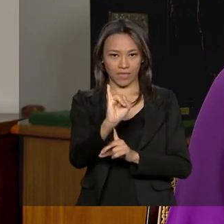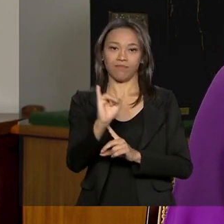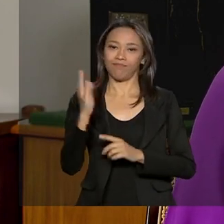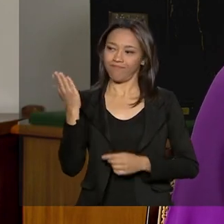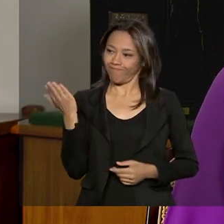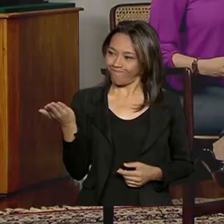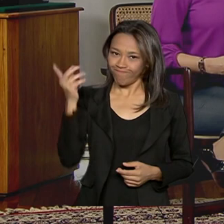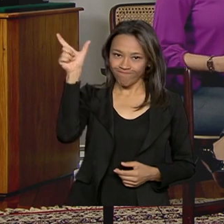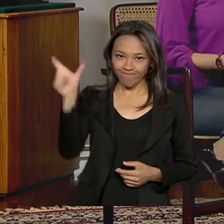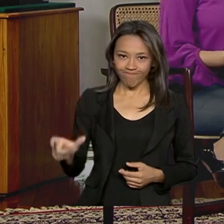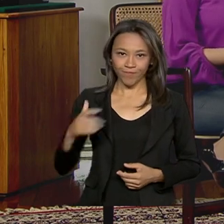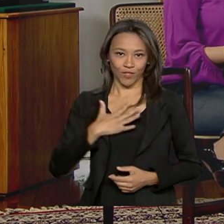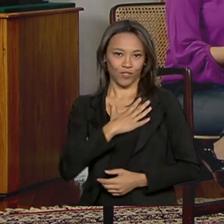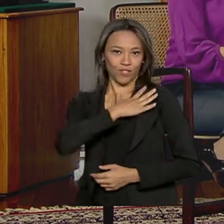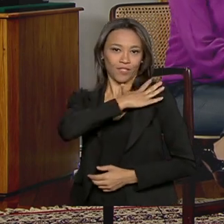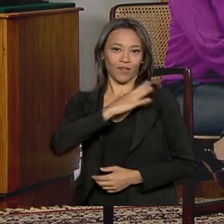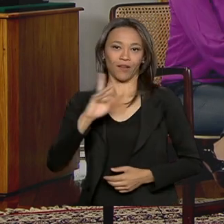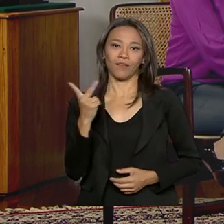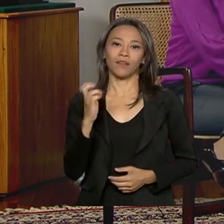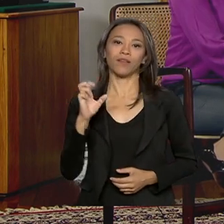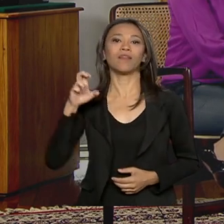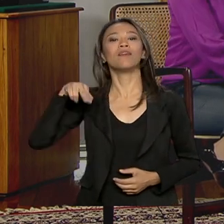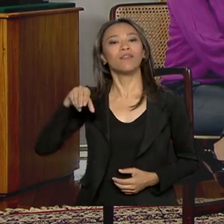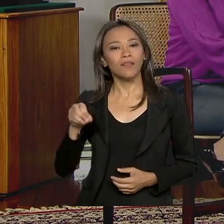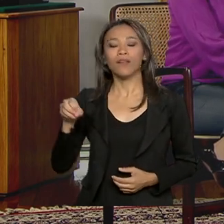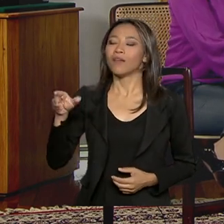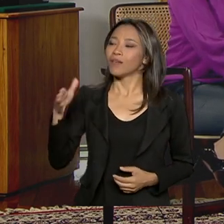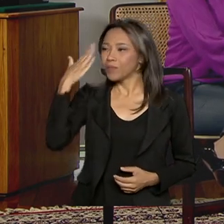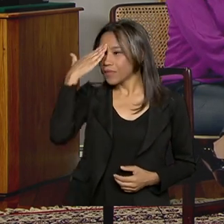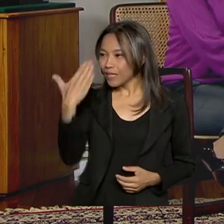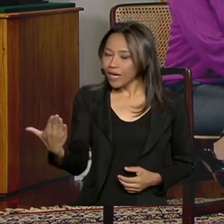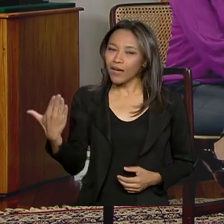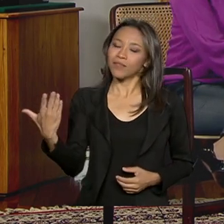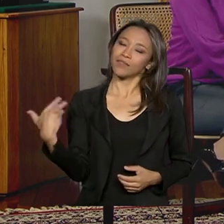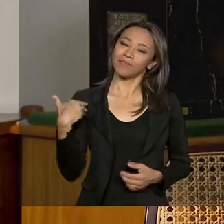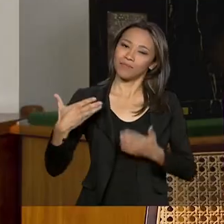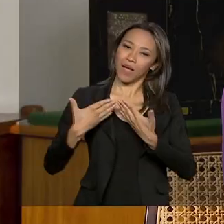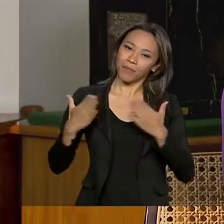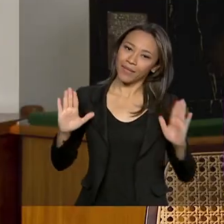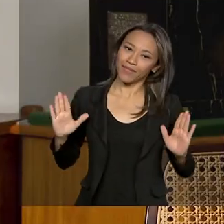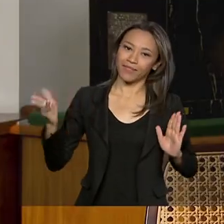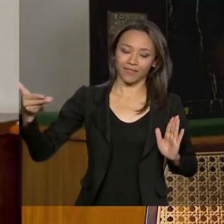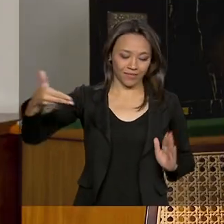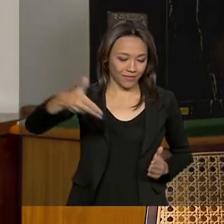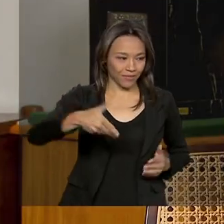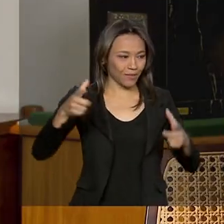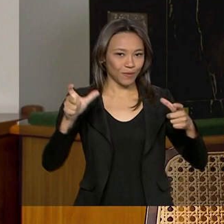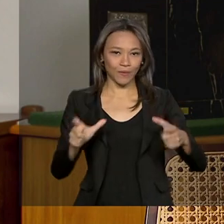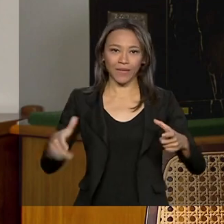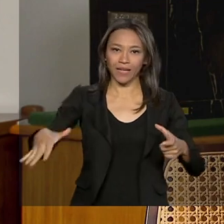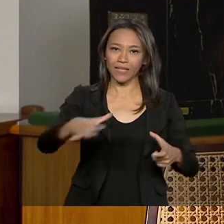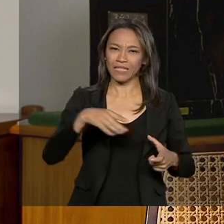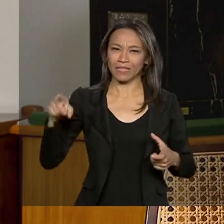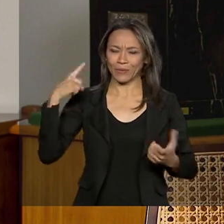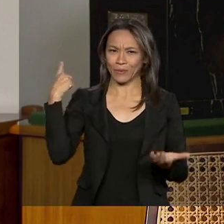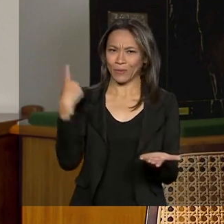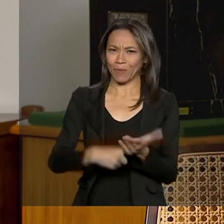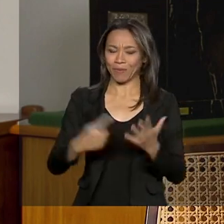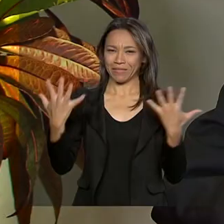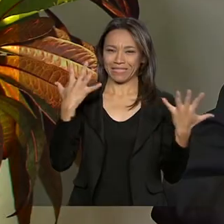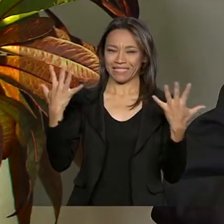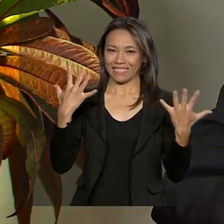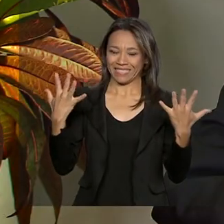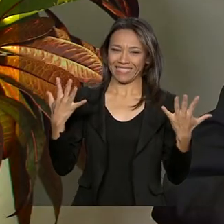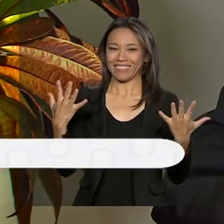ministro-general Augusto Heleno. Muito obrigada por estar aqui recebendo a gente e abrir esse espaço na sua agenda tão cheia para esse nosso bate